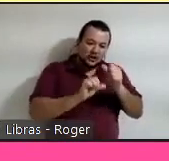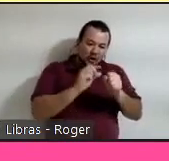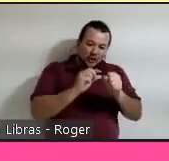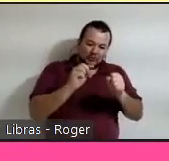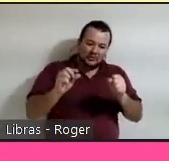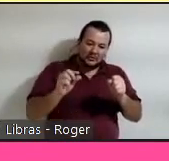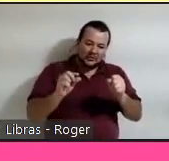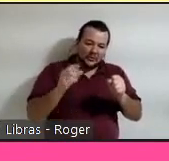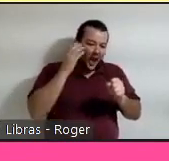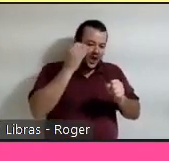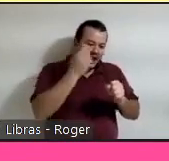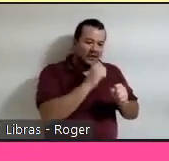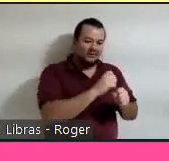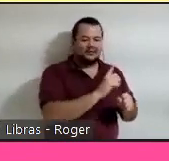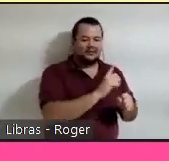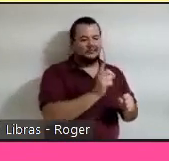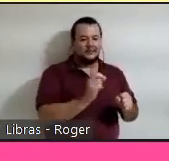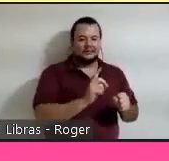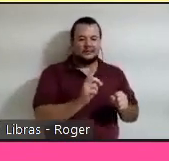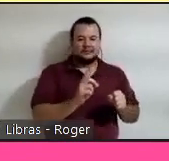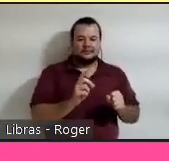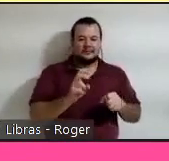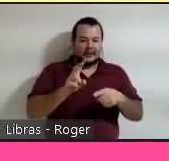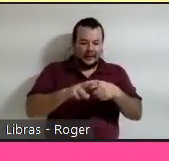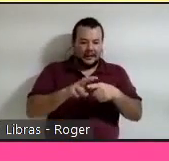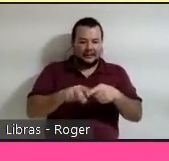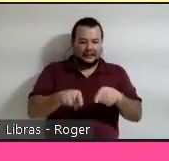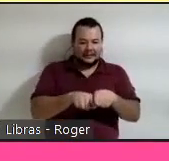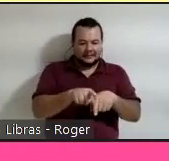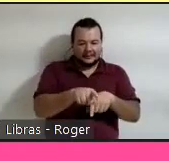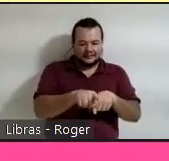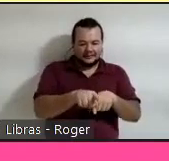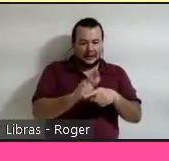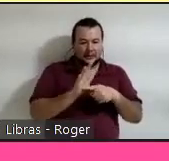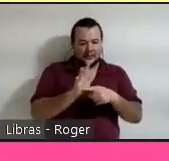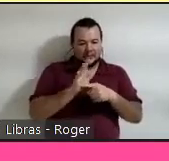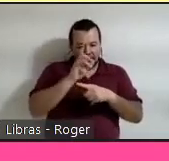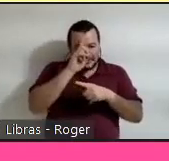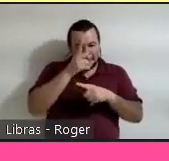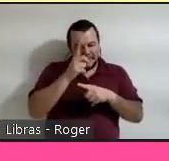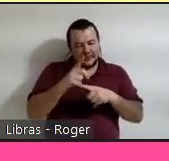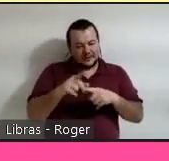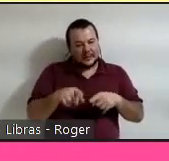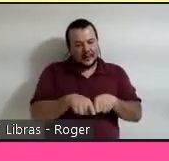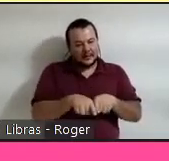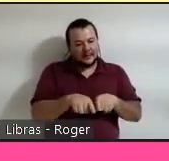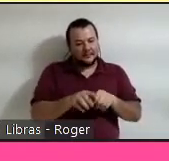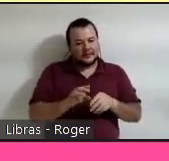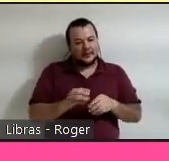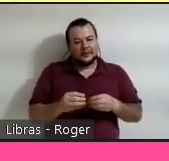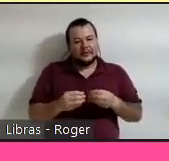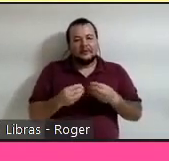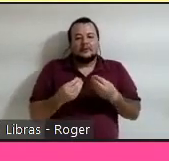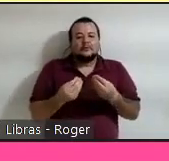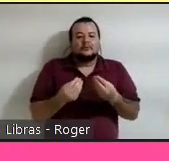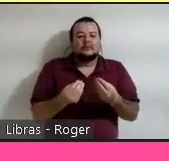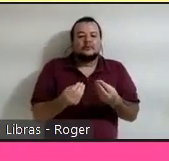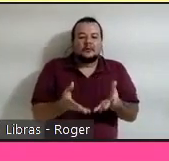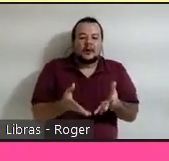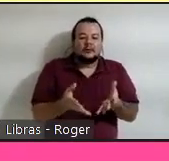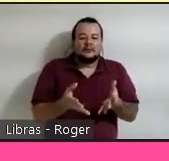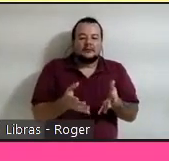eletrônico, as cadeiras, a mesma coisa. Mostrávamos as ideias e trazíamos também para o escopo de